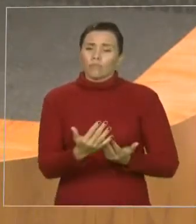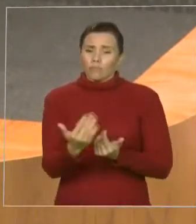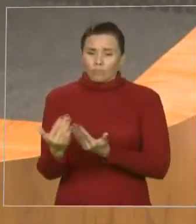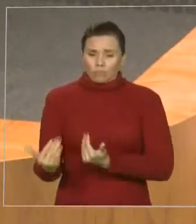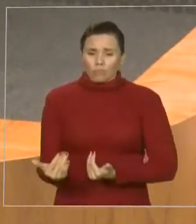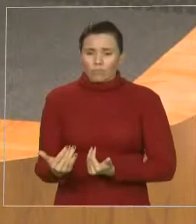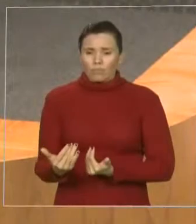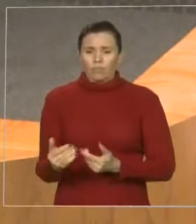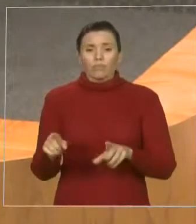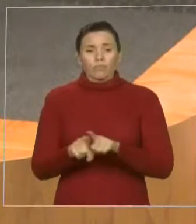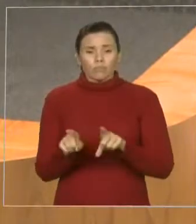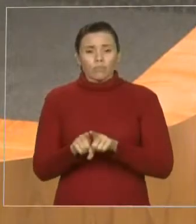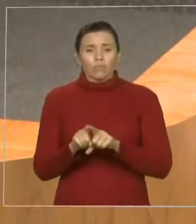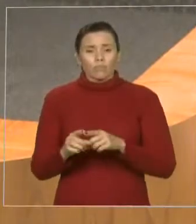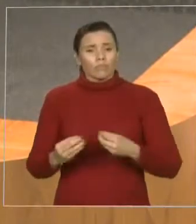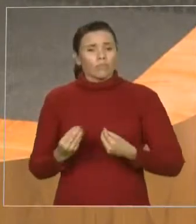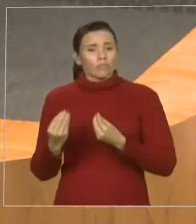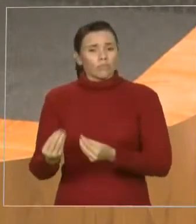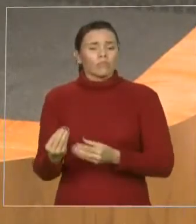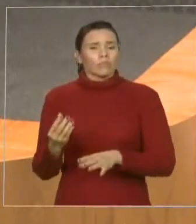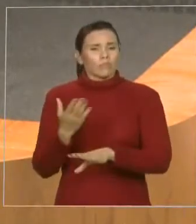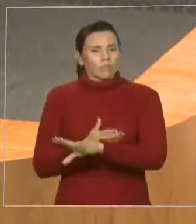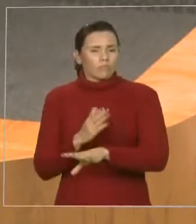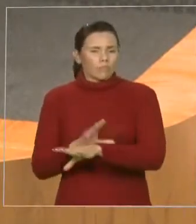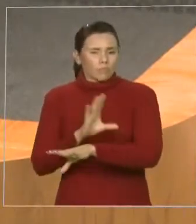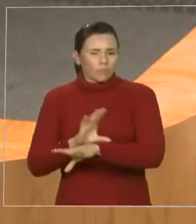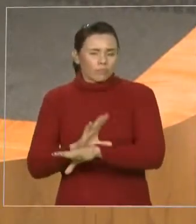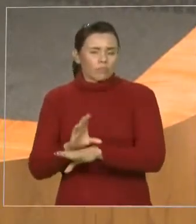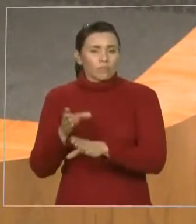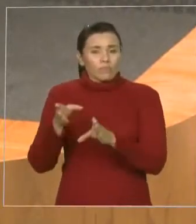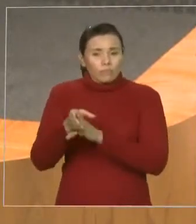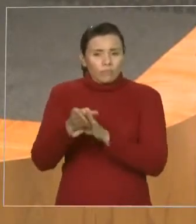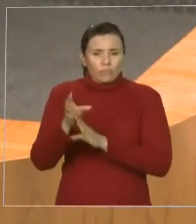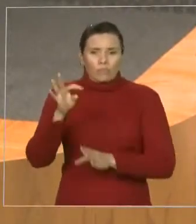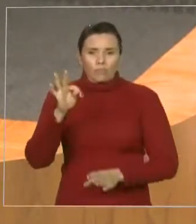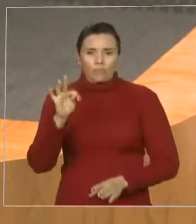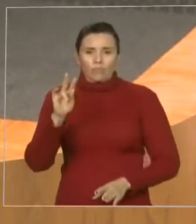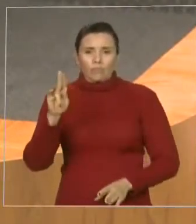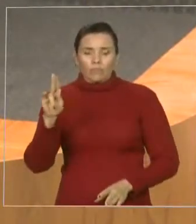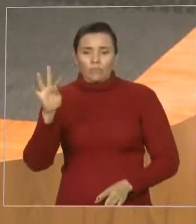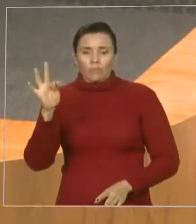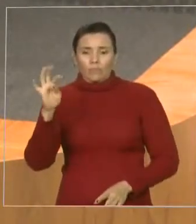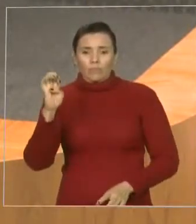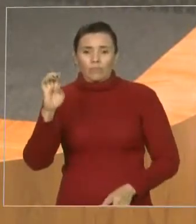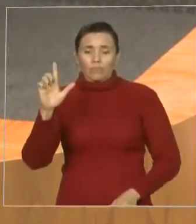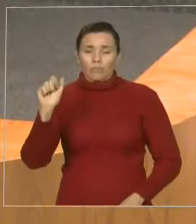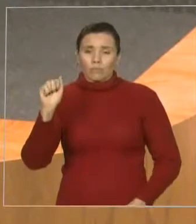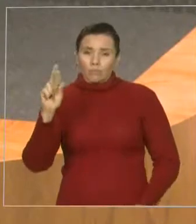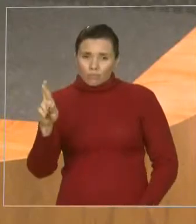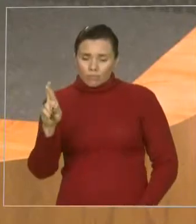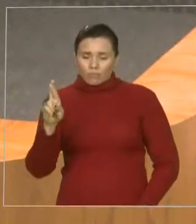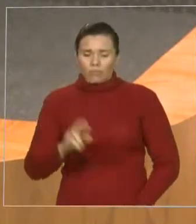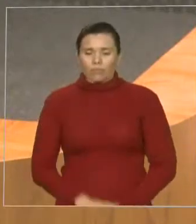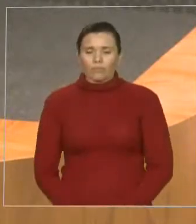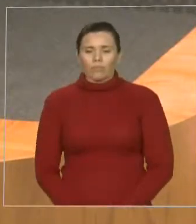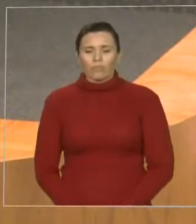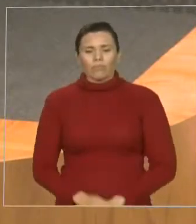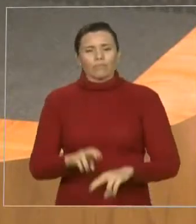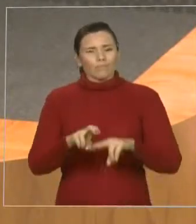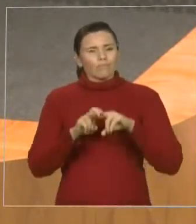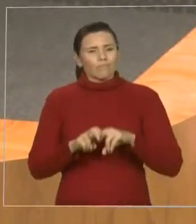a atuação dos conselheiros tutelares e conselheiros de direitos. Essa justificativa, por si só,